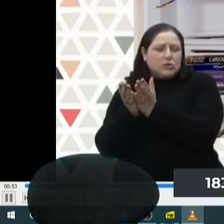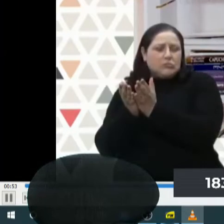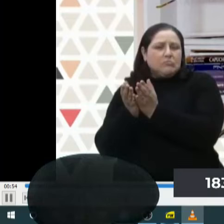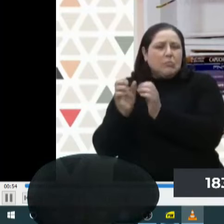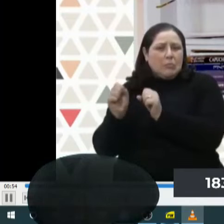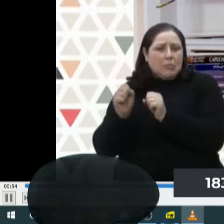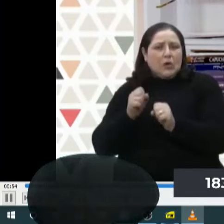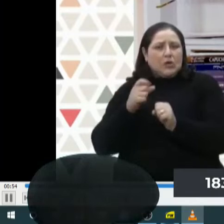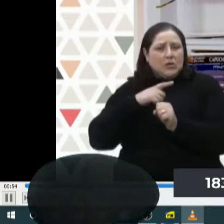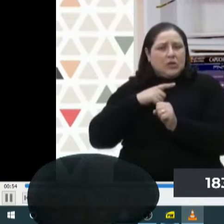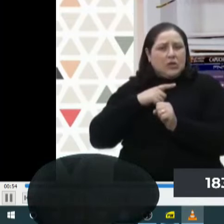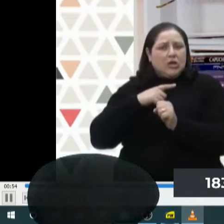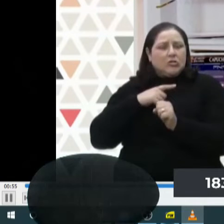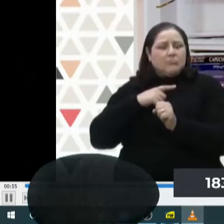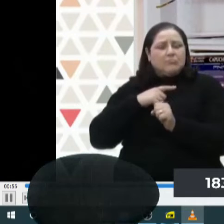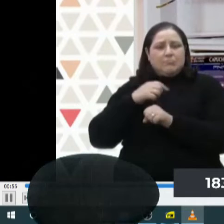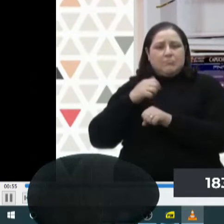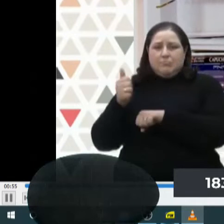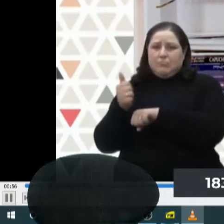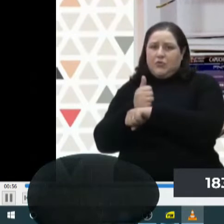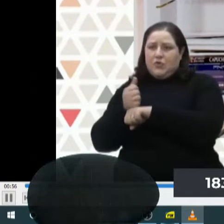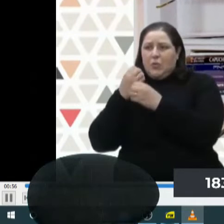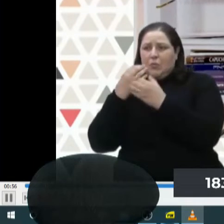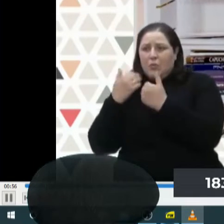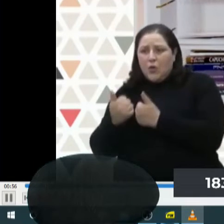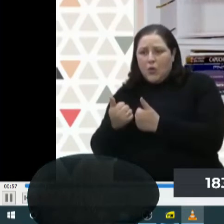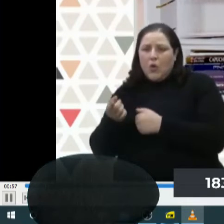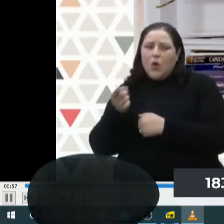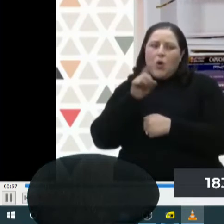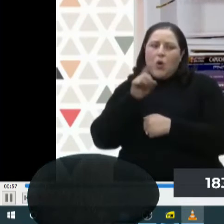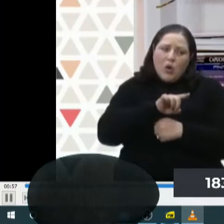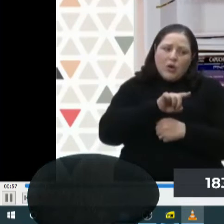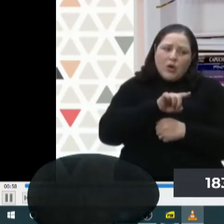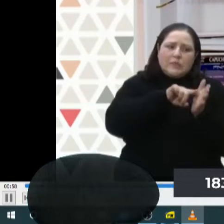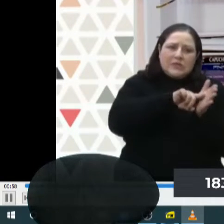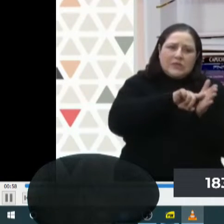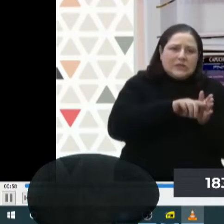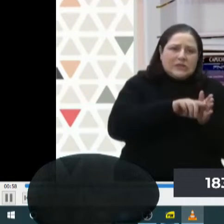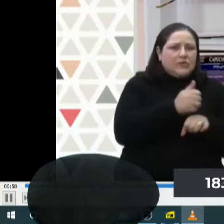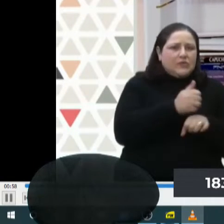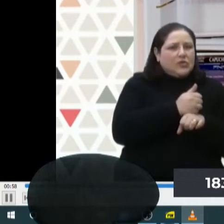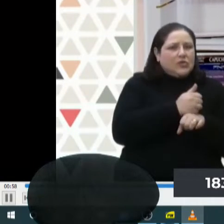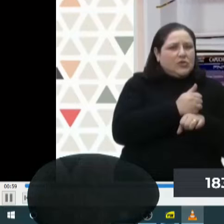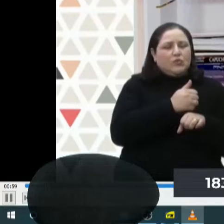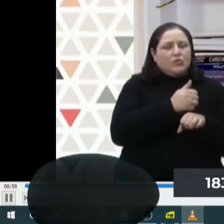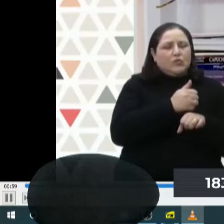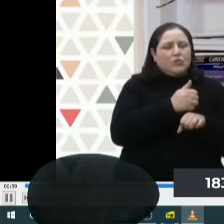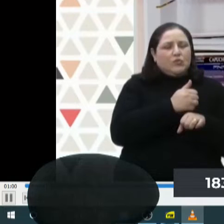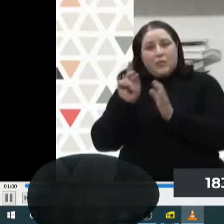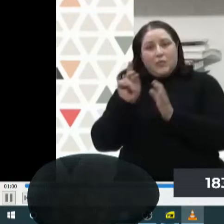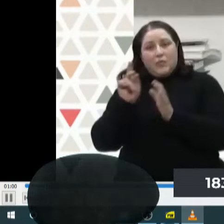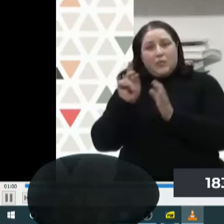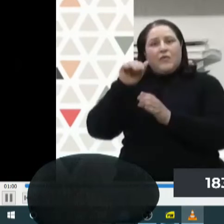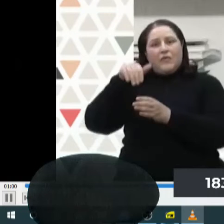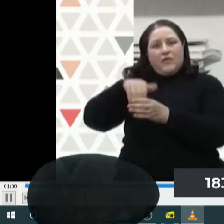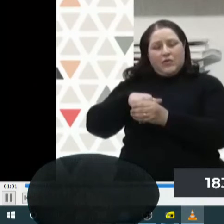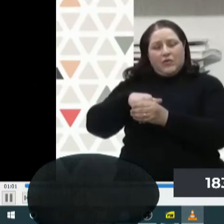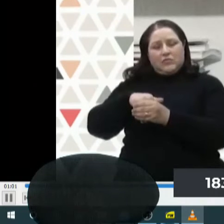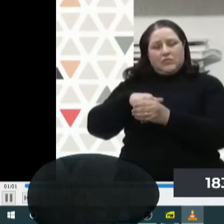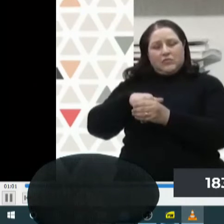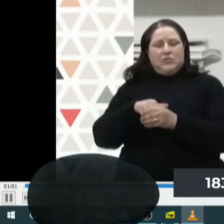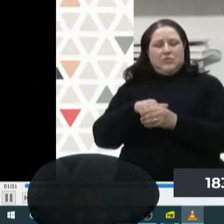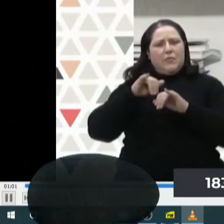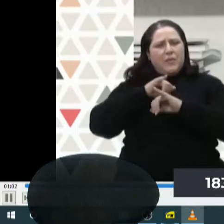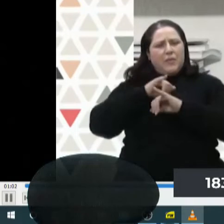estudo, investigação, podem ter os bons e podem ter aqueles que não são tão confiáveis. A propaganda política